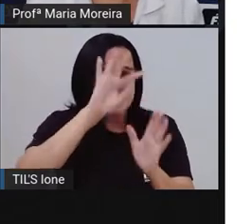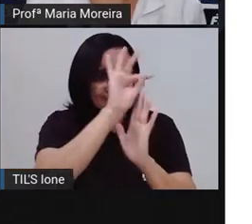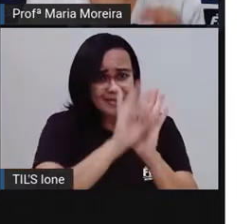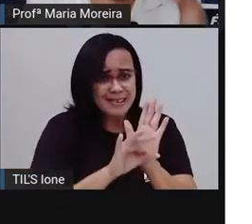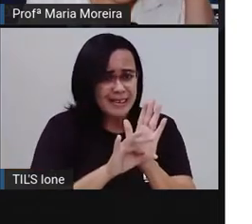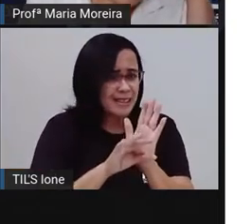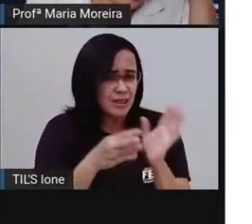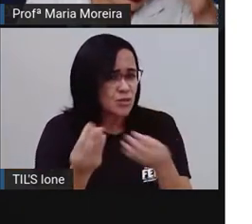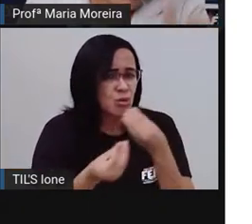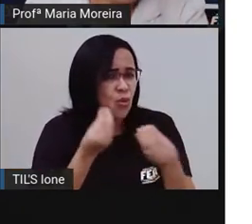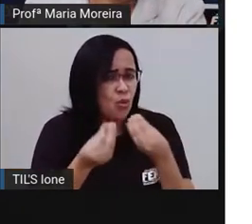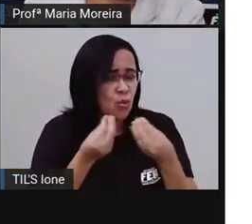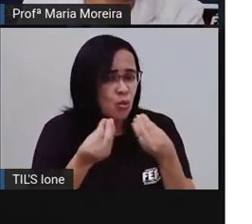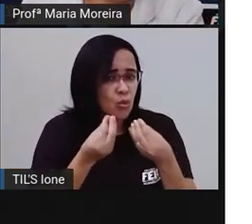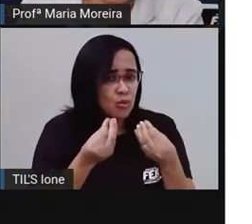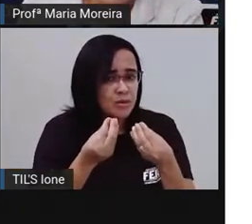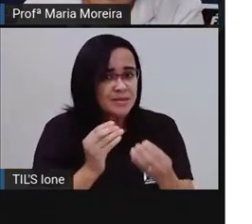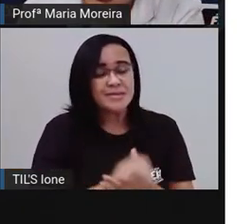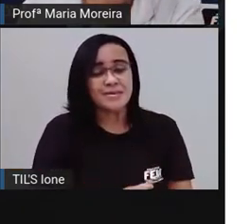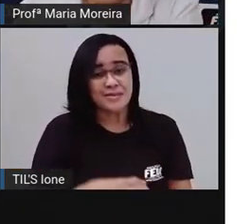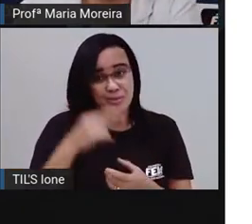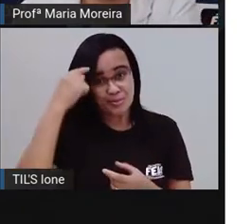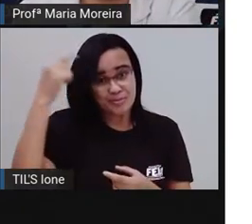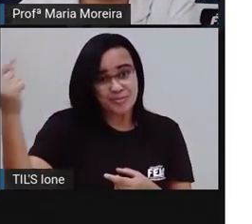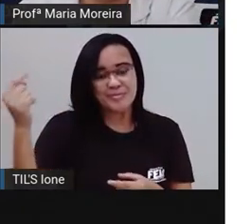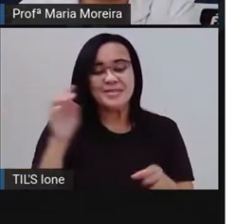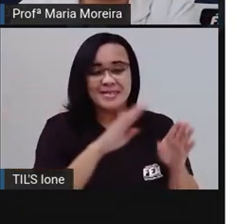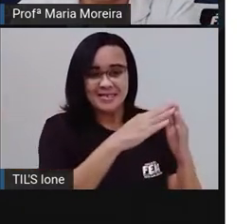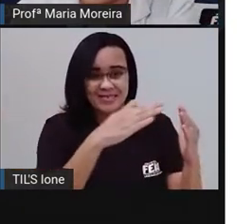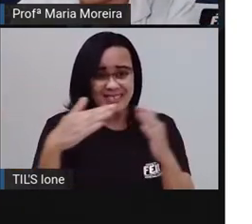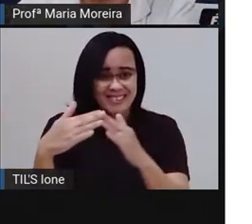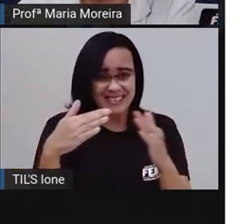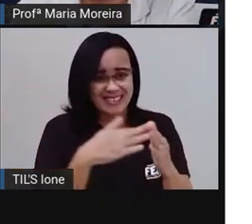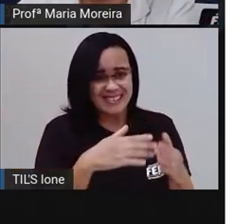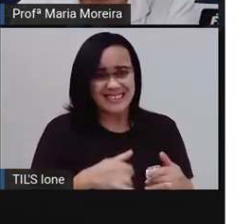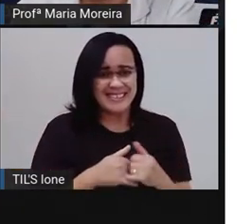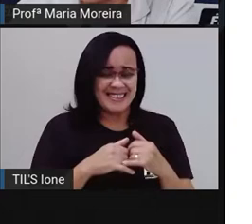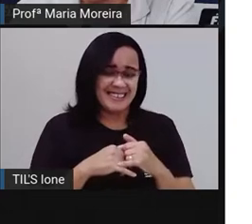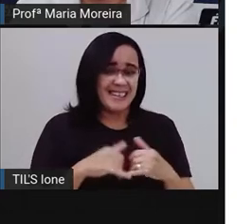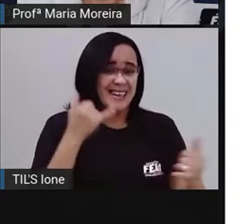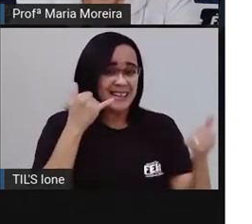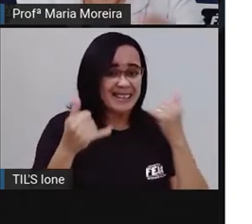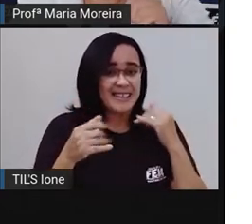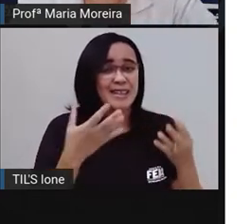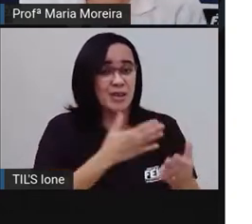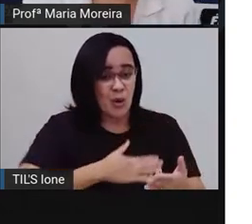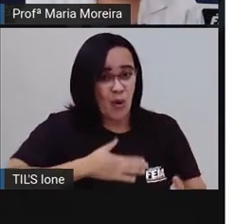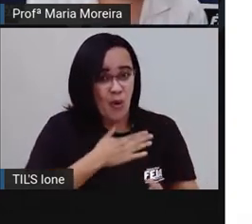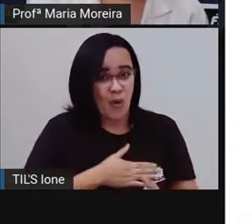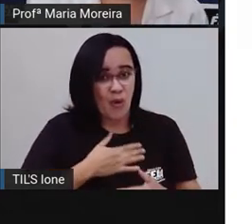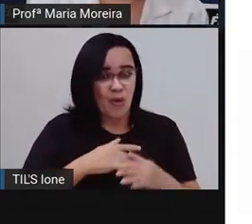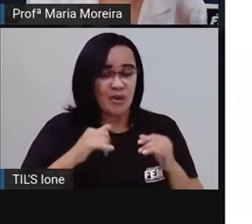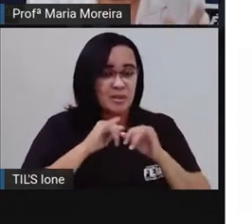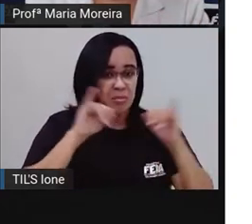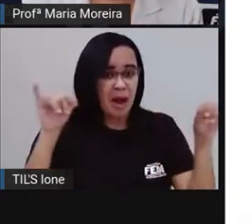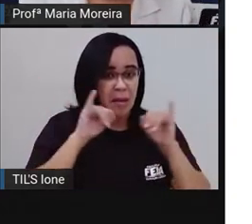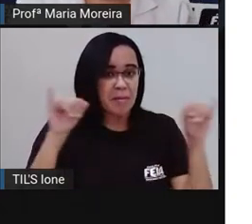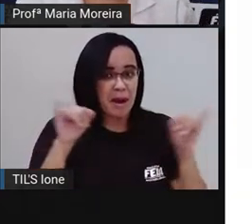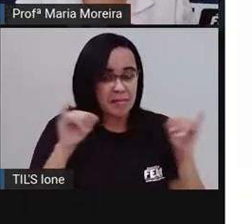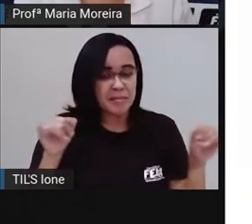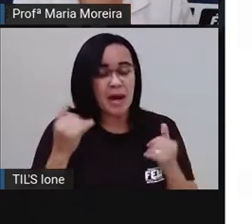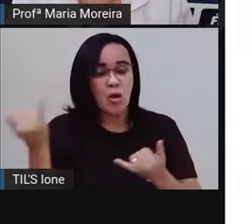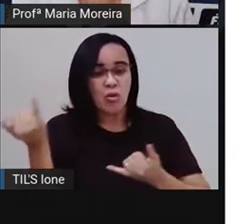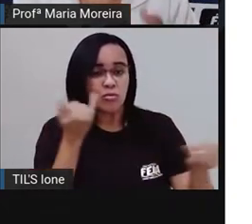Pois é, vamos pensar aqui na nossa vizinha fofoqueira. Foco na vizinha fofoqueira, certo? A vizinha fofoqueira tem,